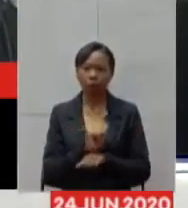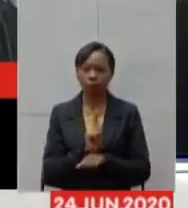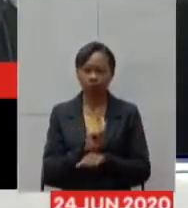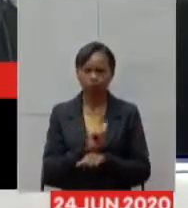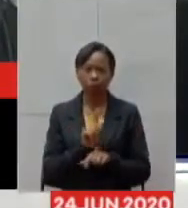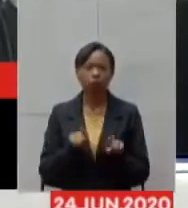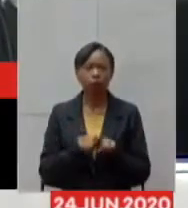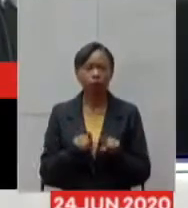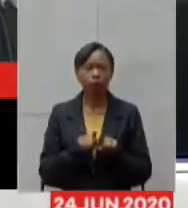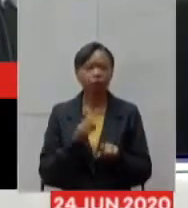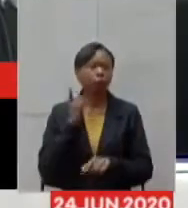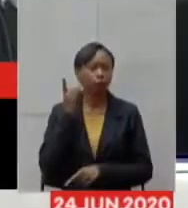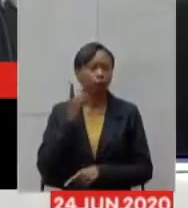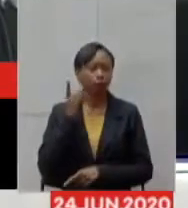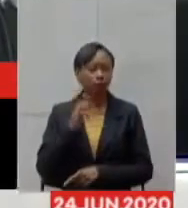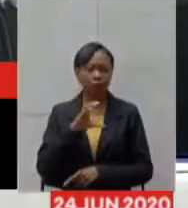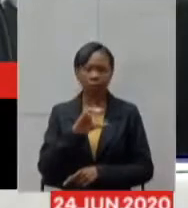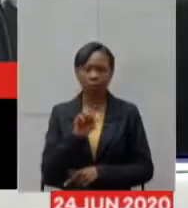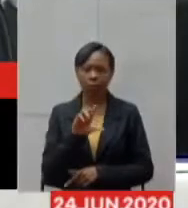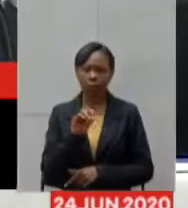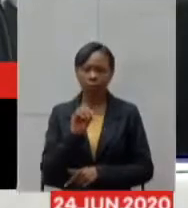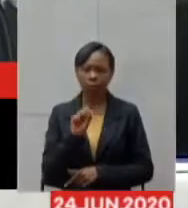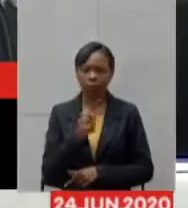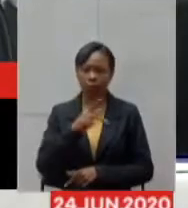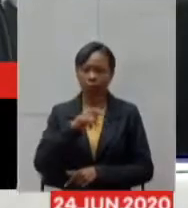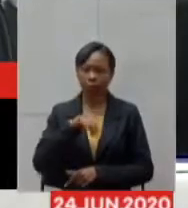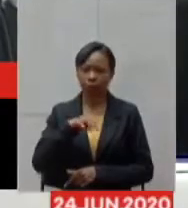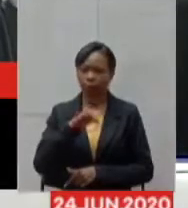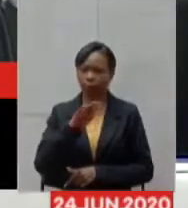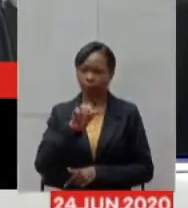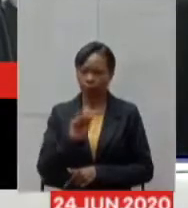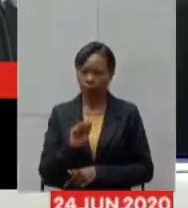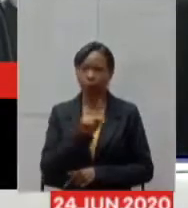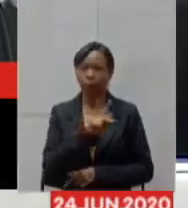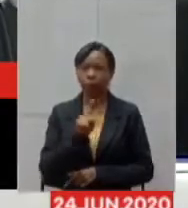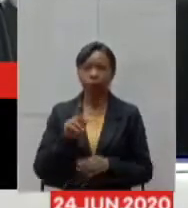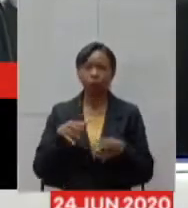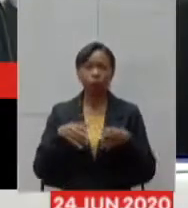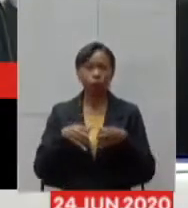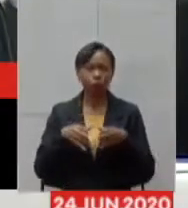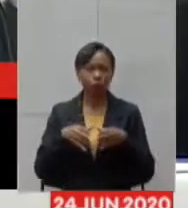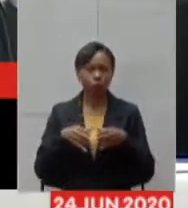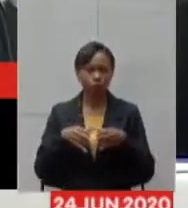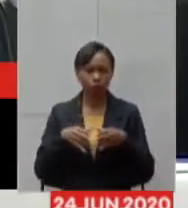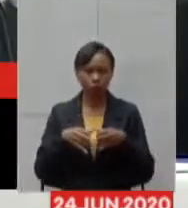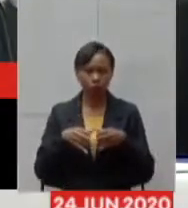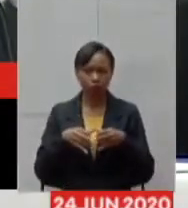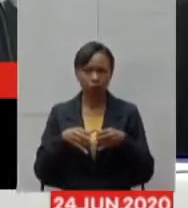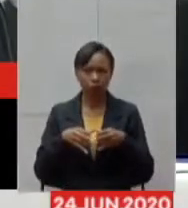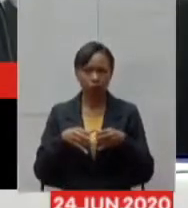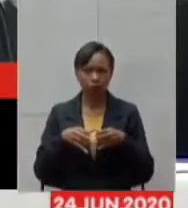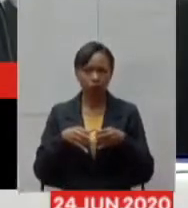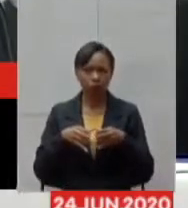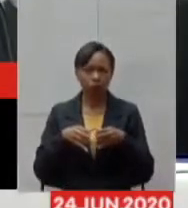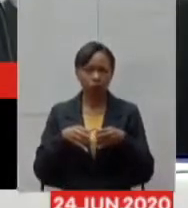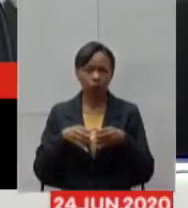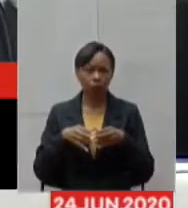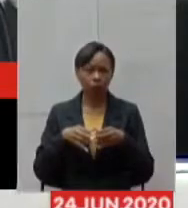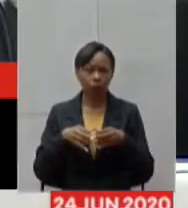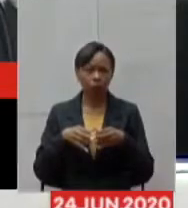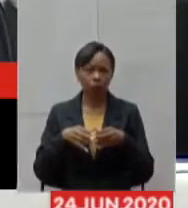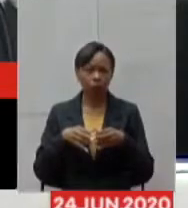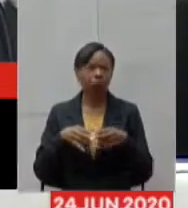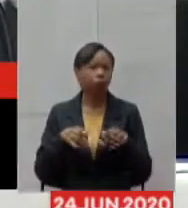discutir o enfrentamento à Covid-19 aqui em Minas e também a contratação necessária para